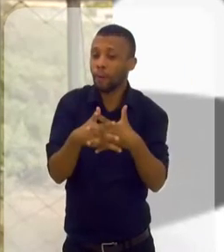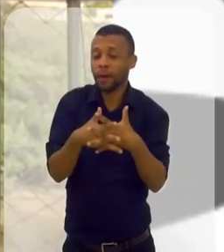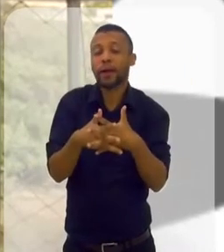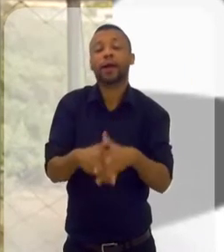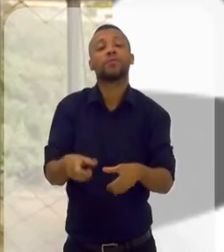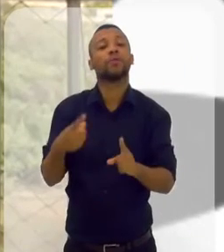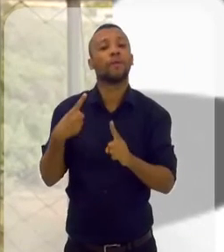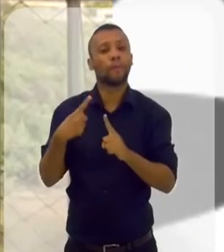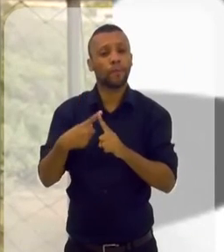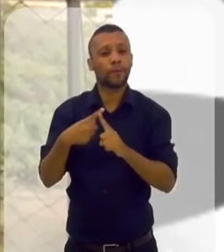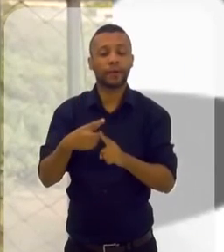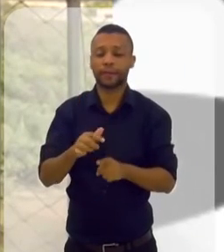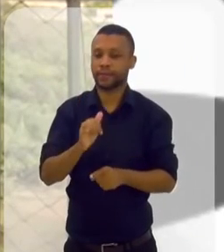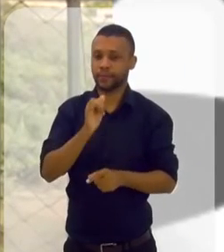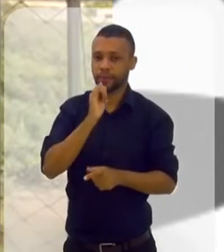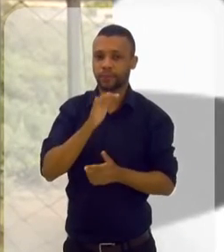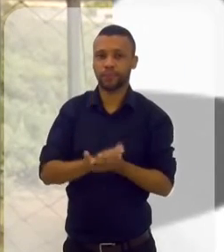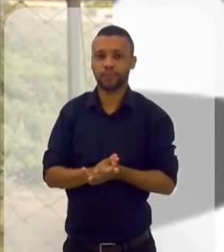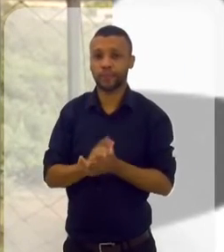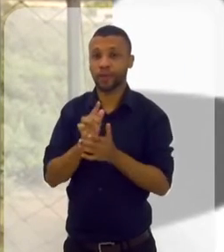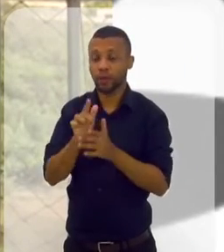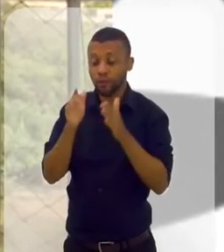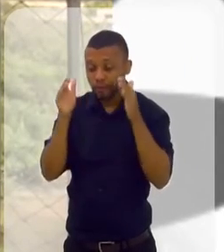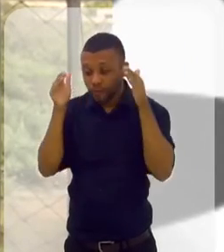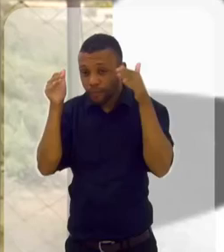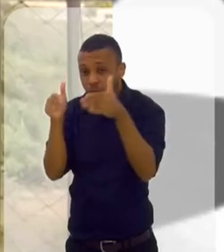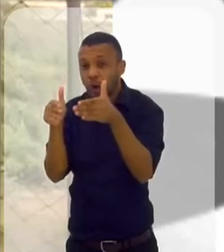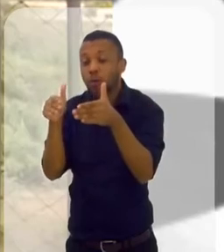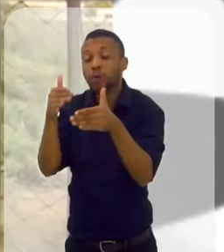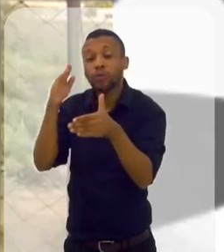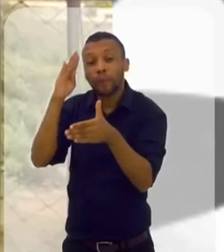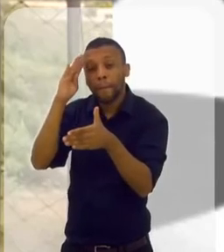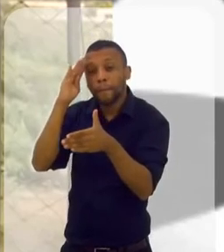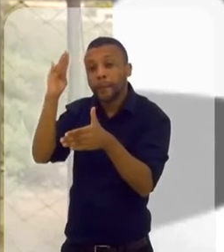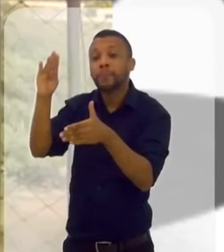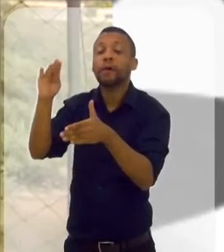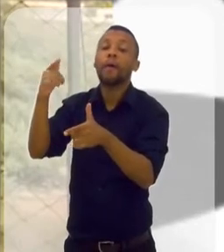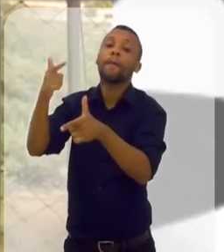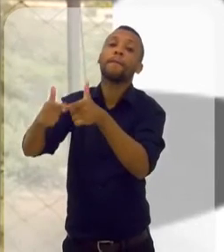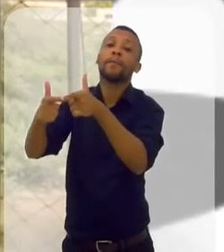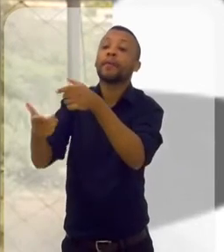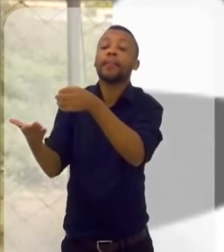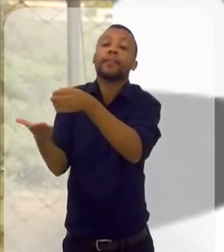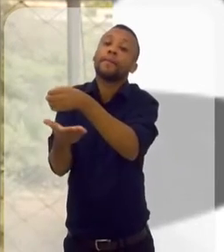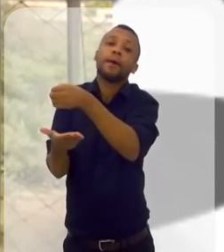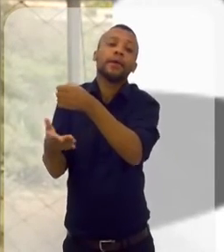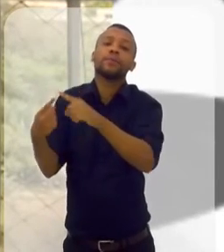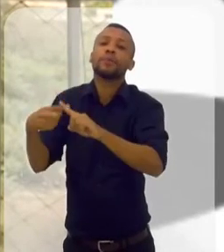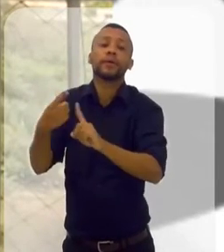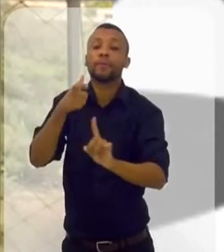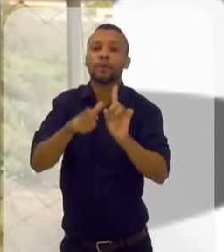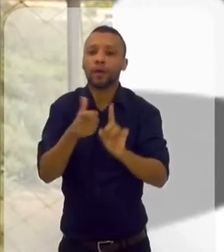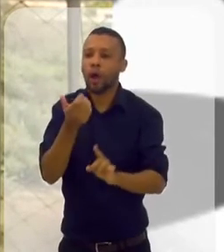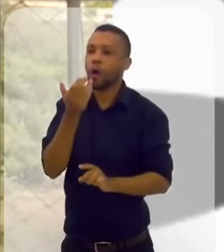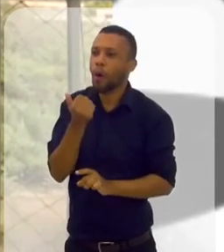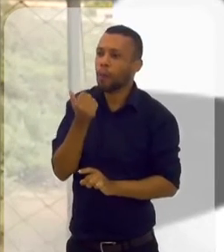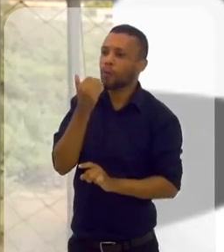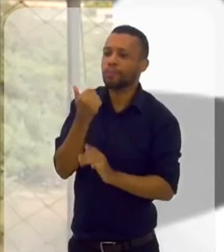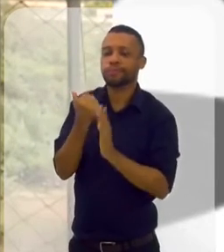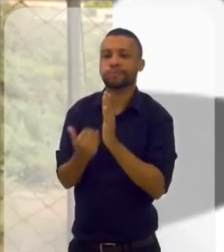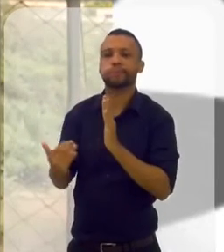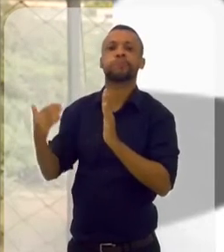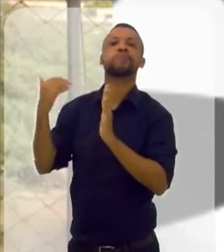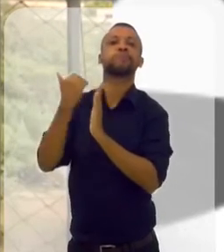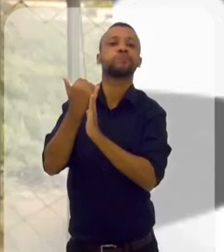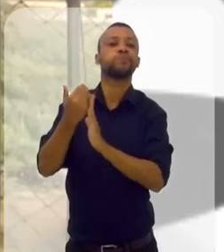complicado, por quê? Eu trabalho a raiz do problema. O porquê que a pessoa tem uma compulsão alimentar. Só que